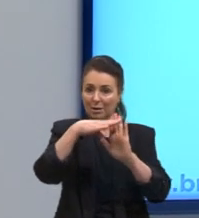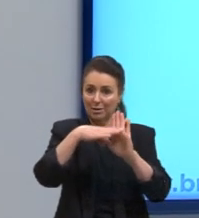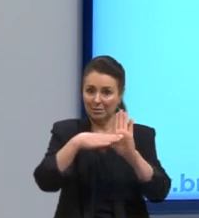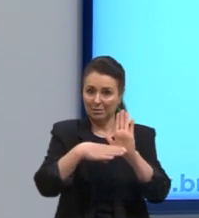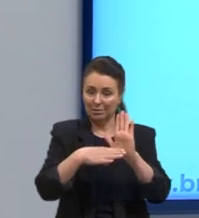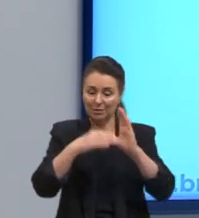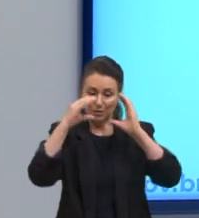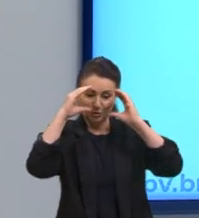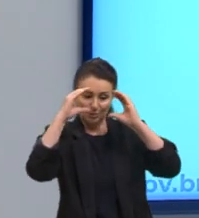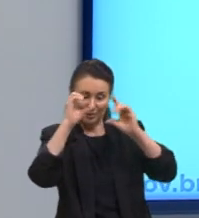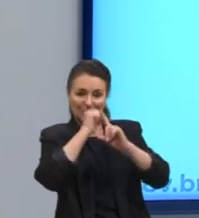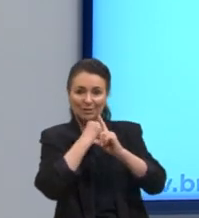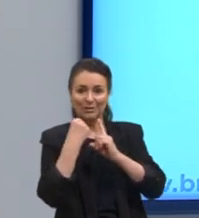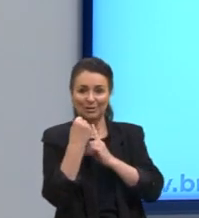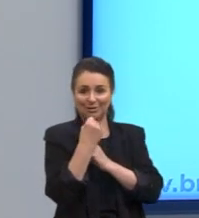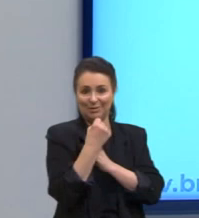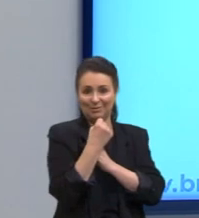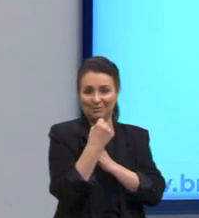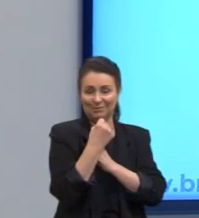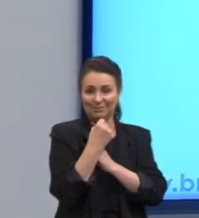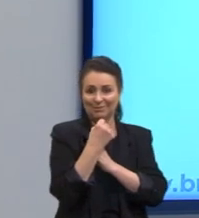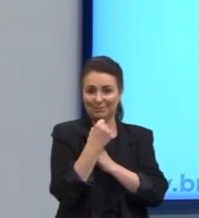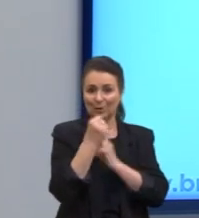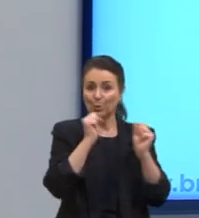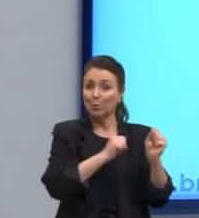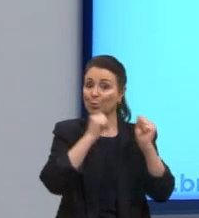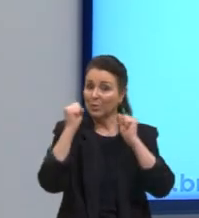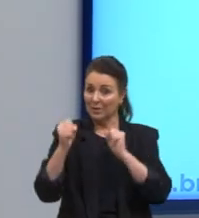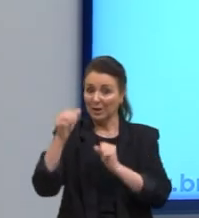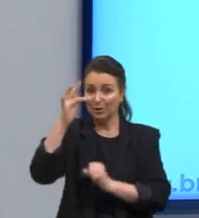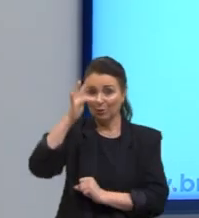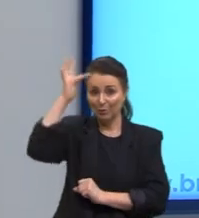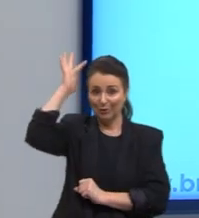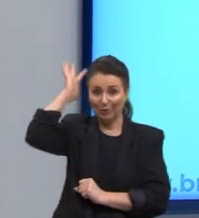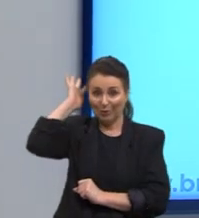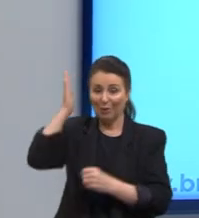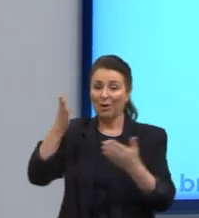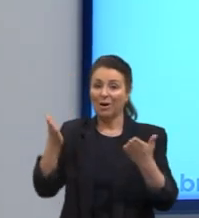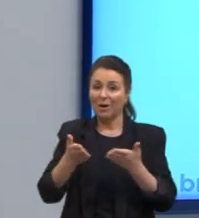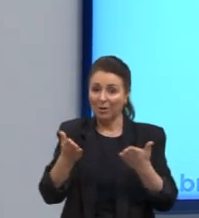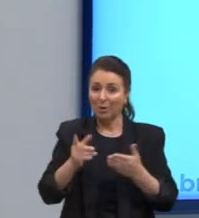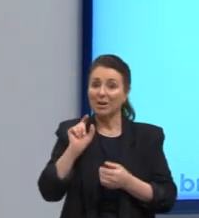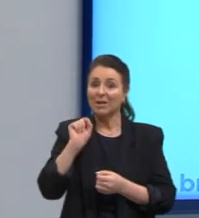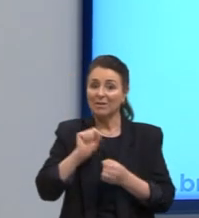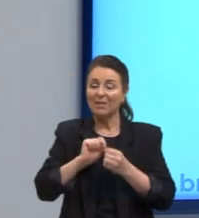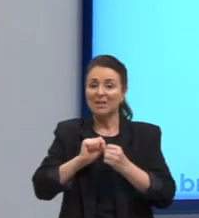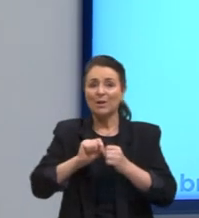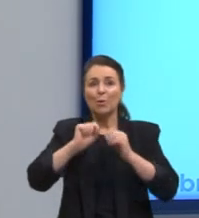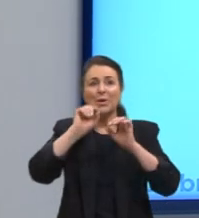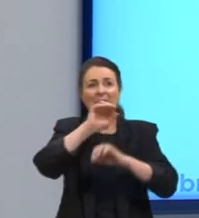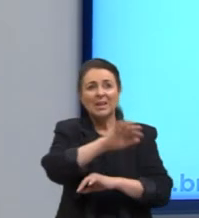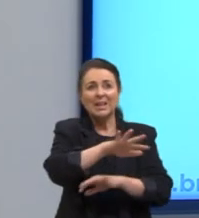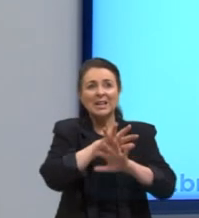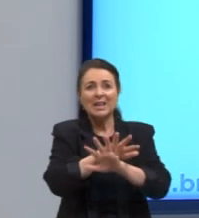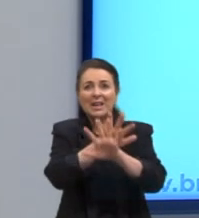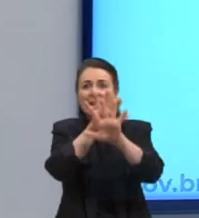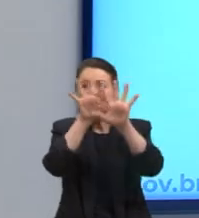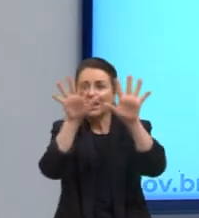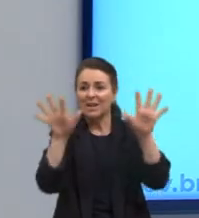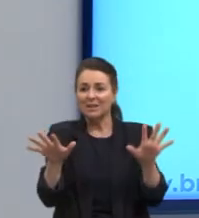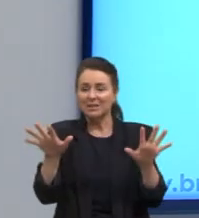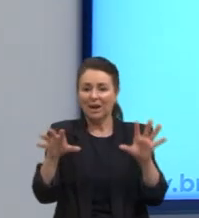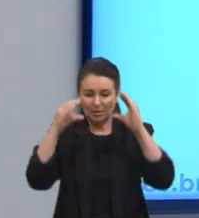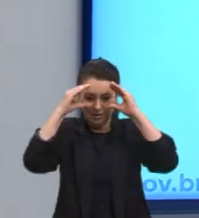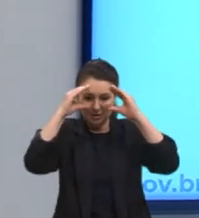disciplina social, ou seja, o poder, de acordo com Foucault, ele agora exerce em redes. Então, como essa disciplina social,